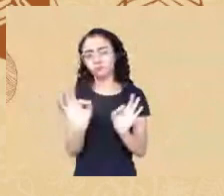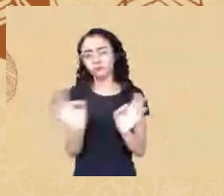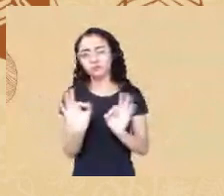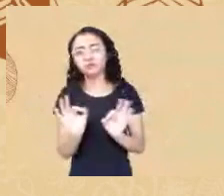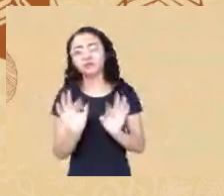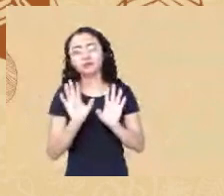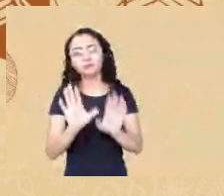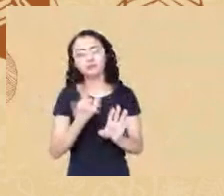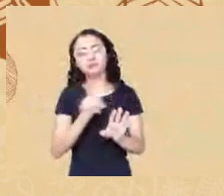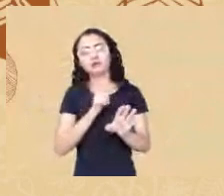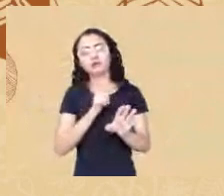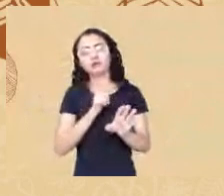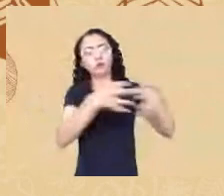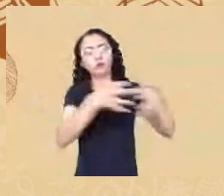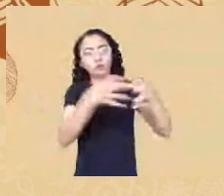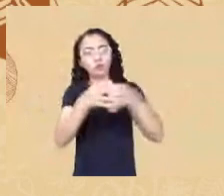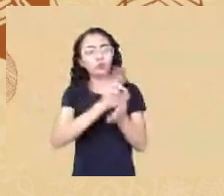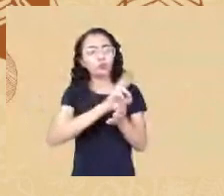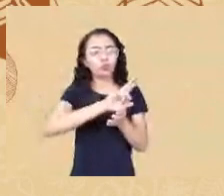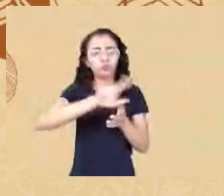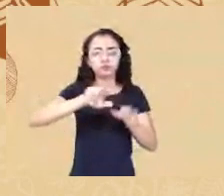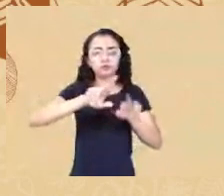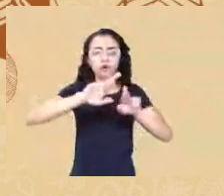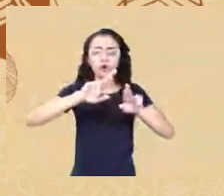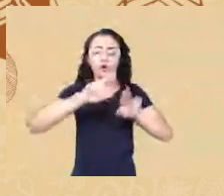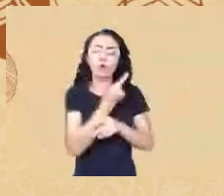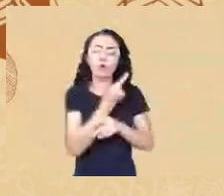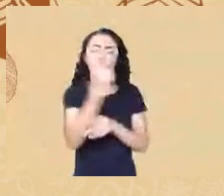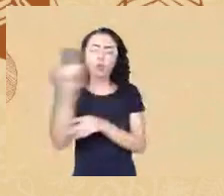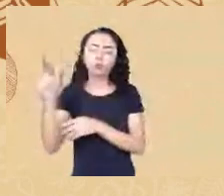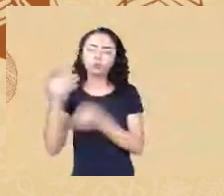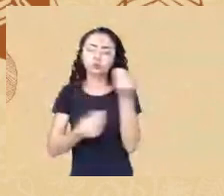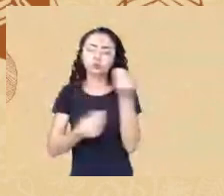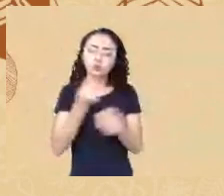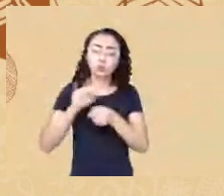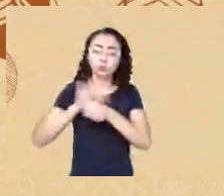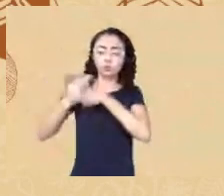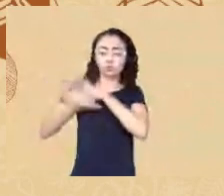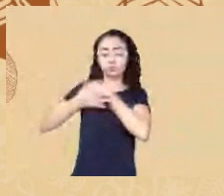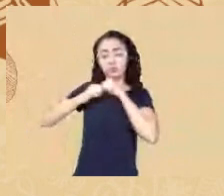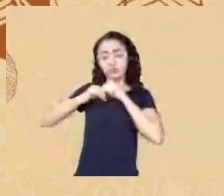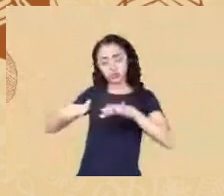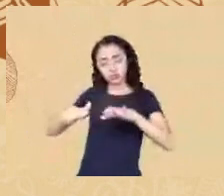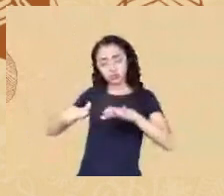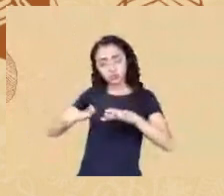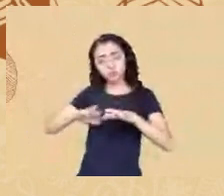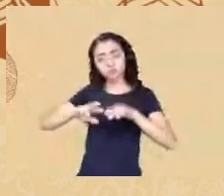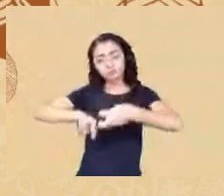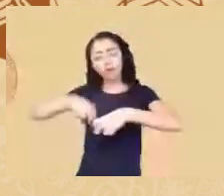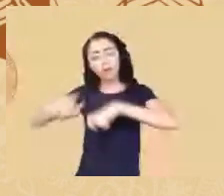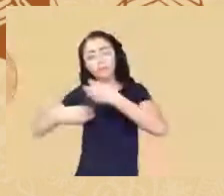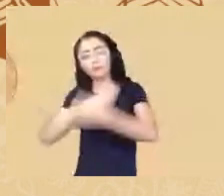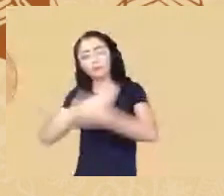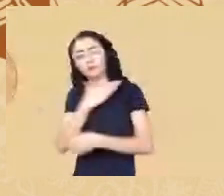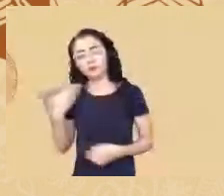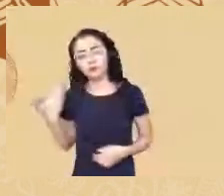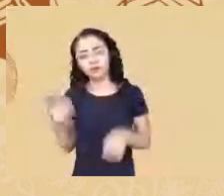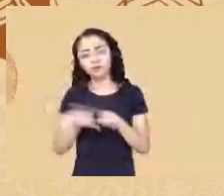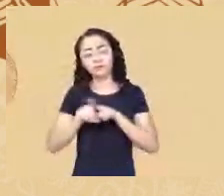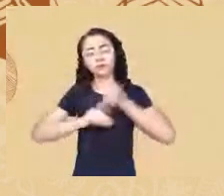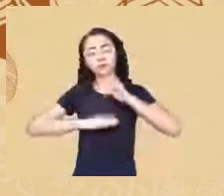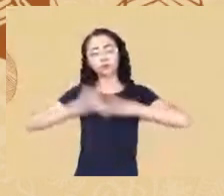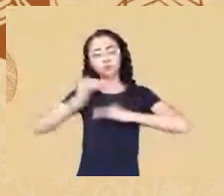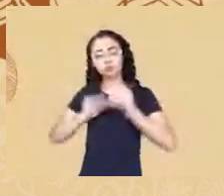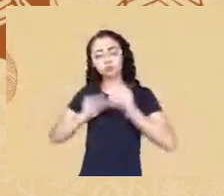inclusive como profissionais cuidando dos pacientes menores salários sempre e quase sempre quase